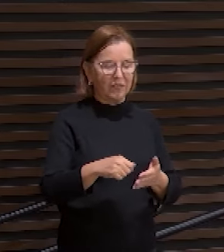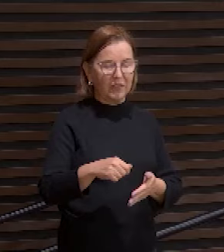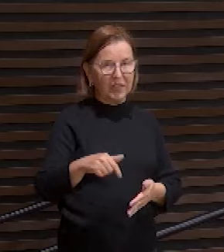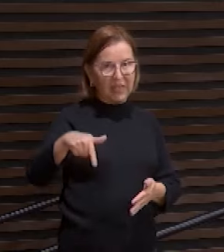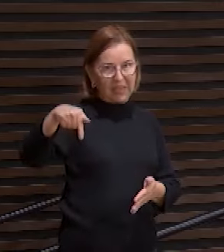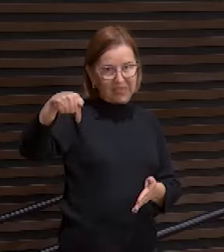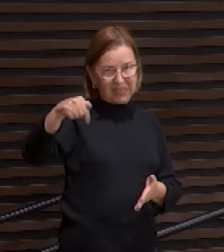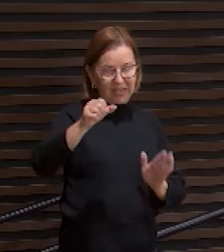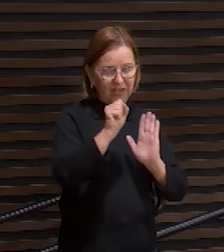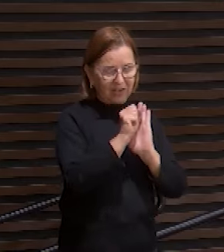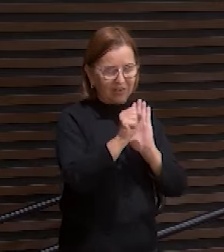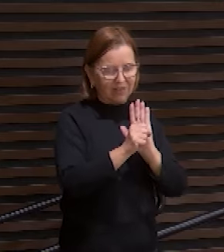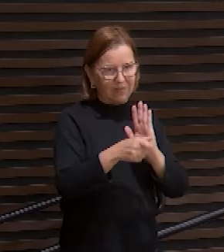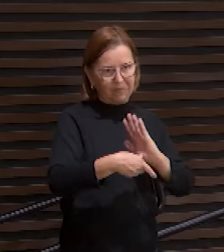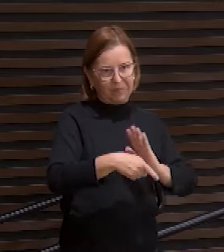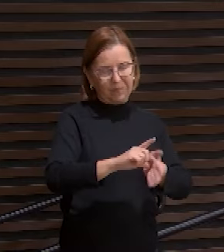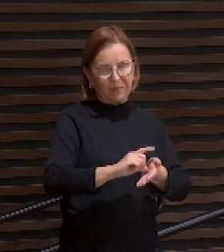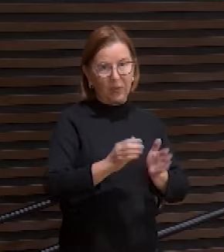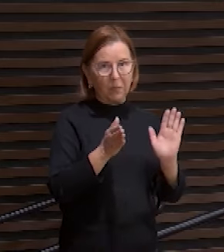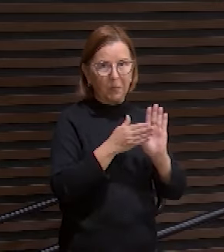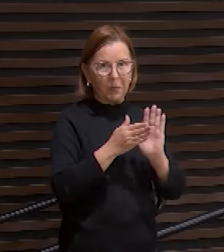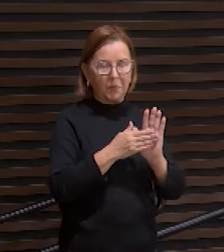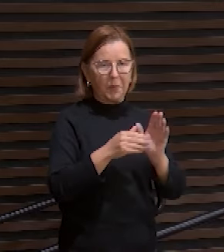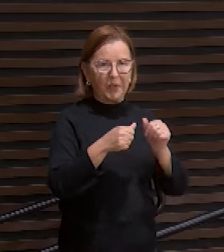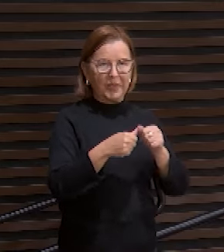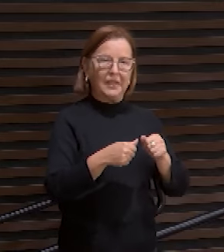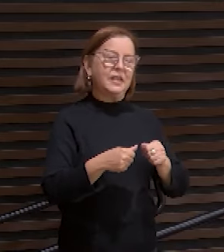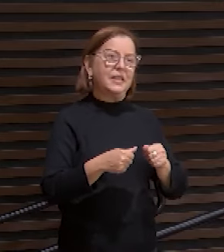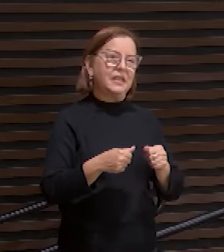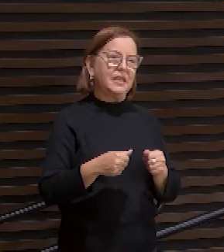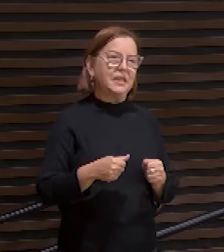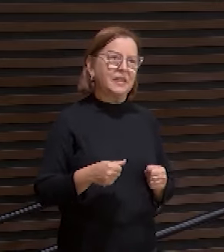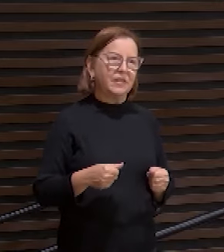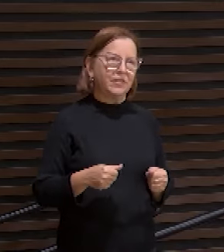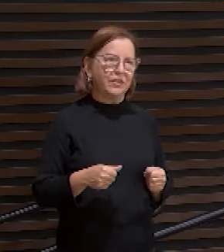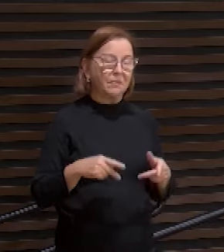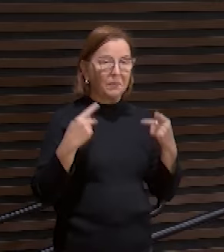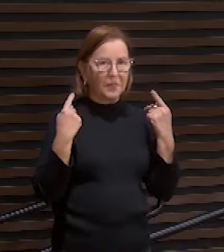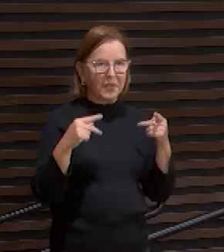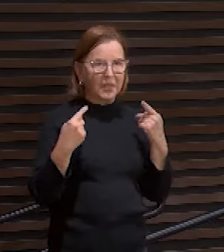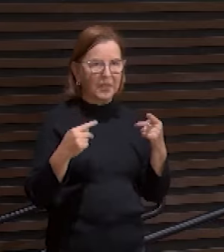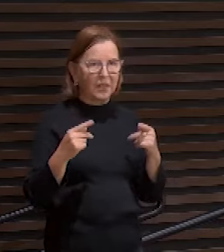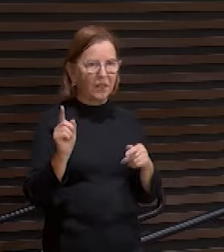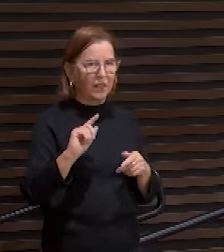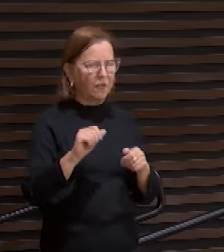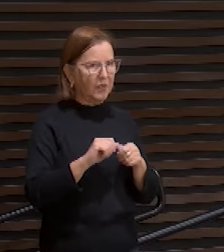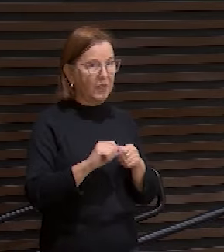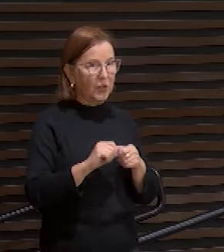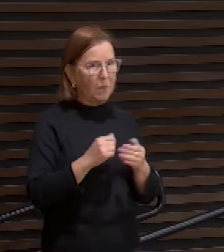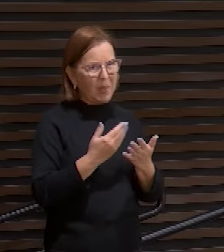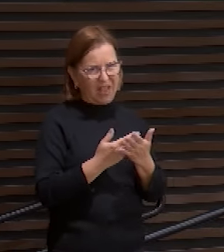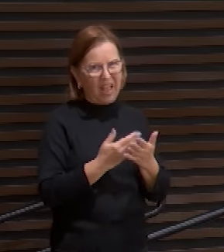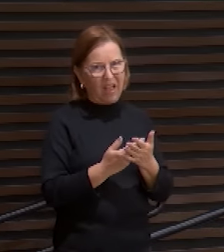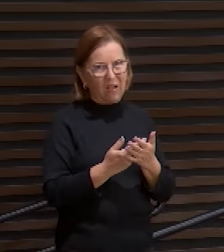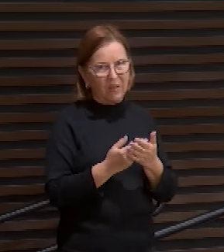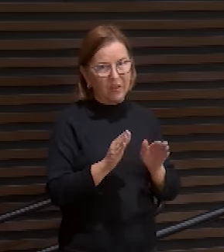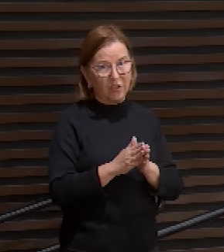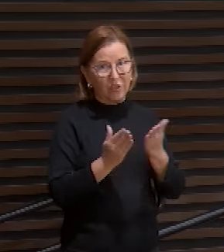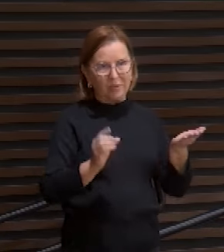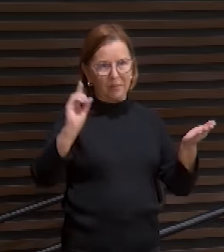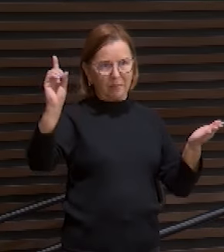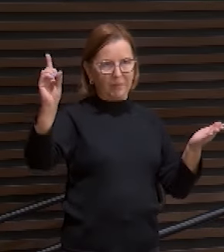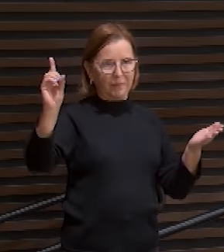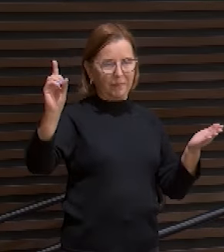O propósito dessa exposição, meus irmãos, é não fazer aqui uma aula de Bíblia. O que eu gostaria aqui, meus irmãos, é que nós,